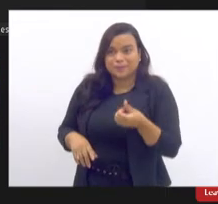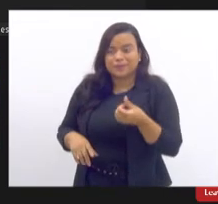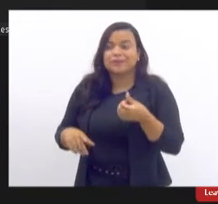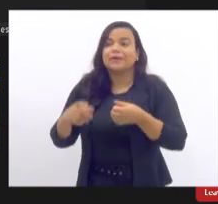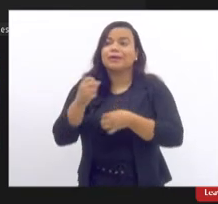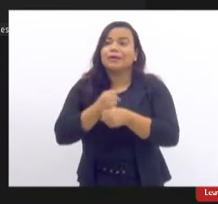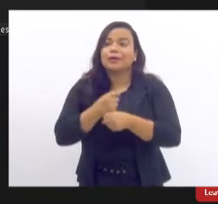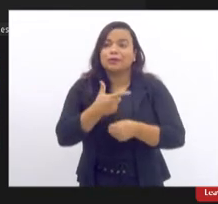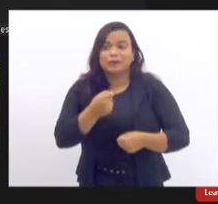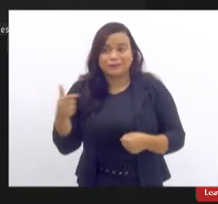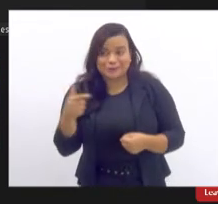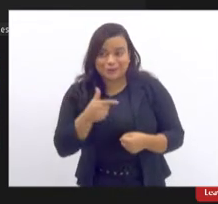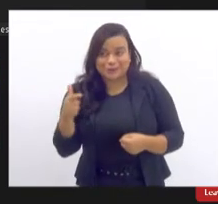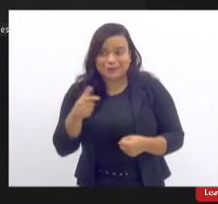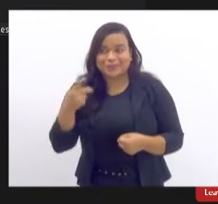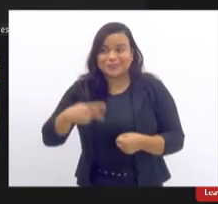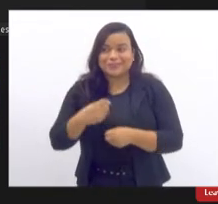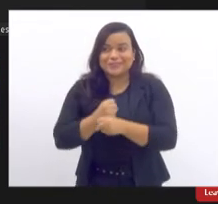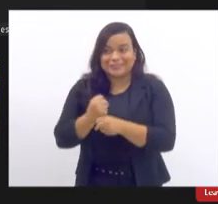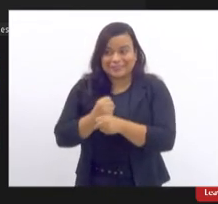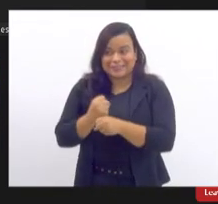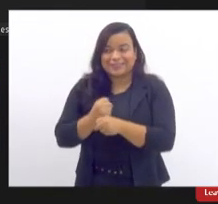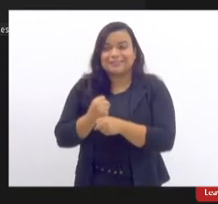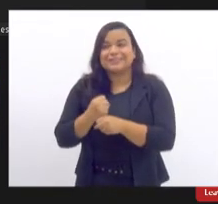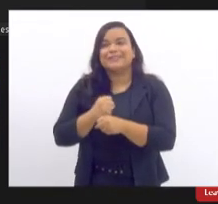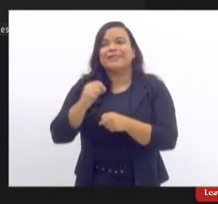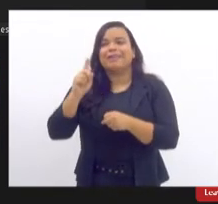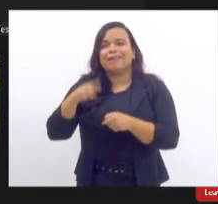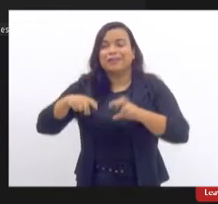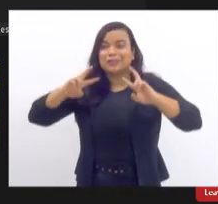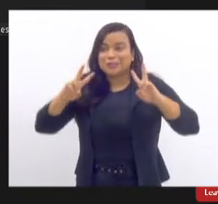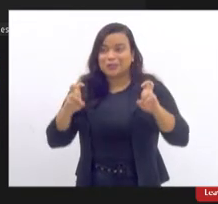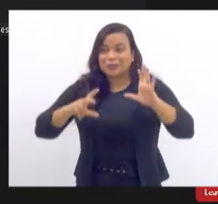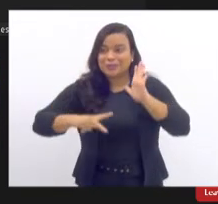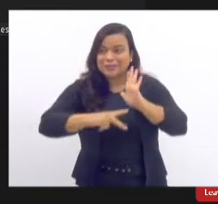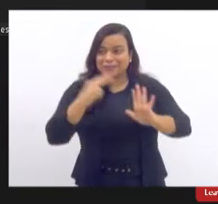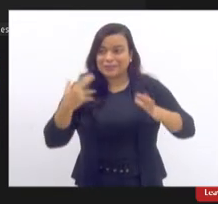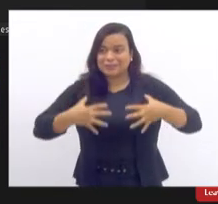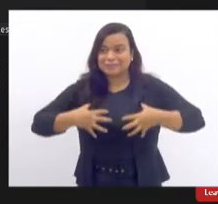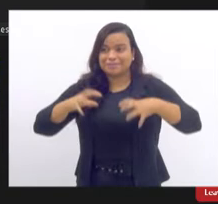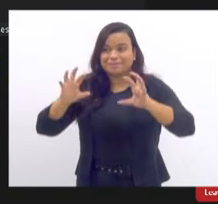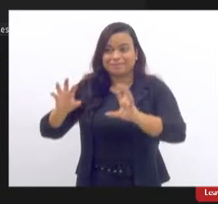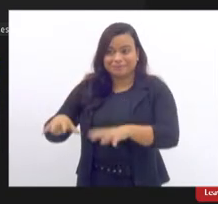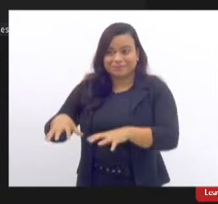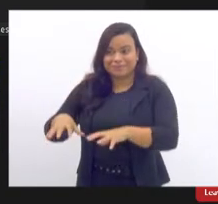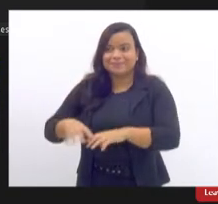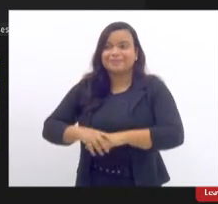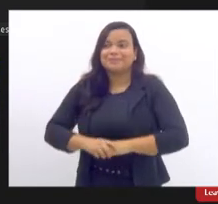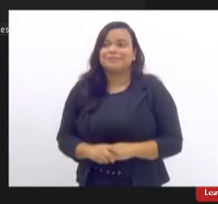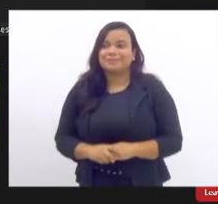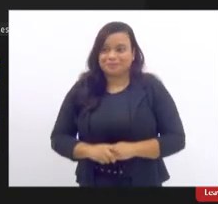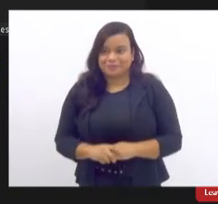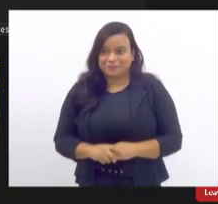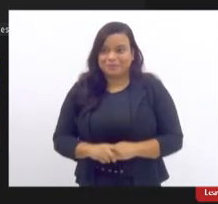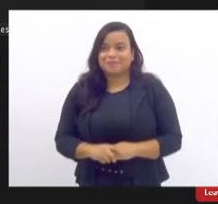2022 que considera cirurgia de implante mamário, com